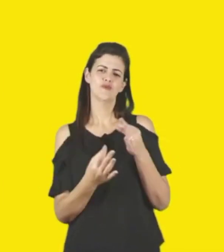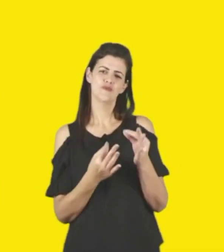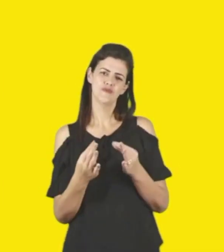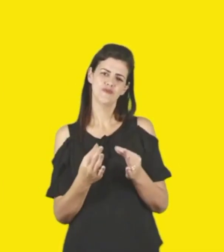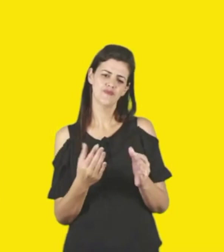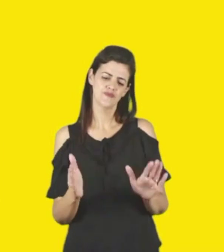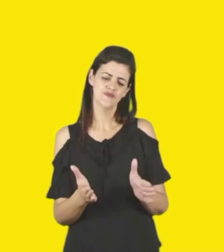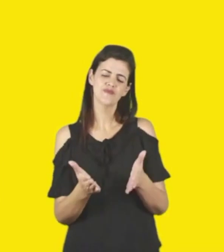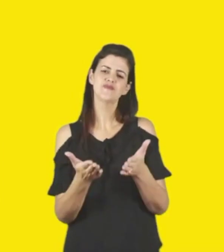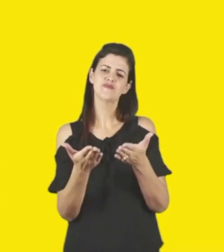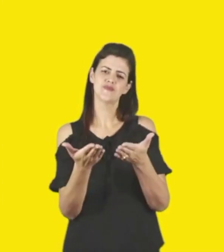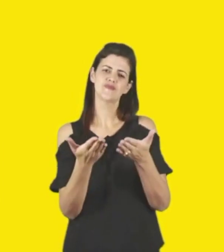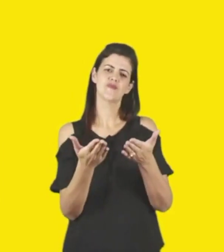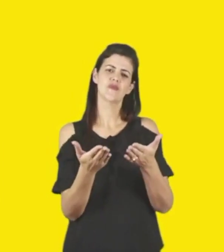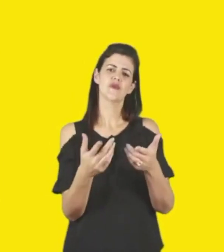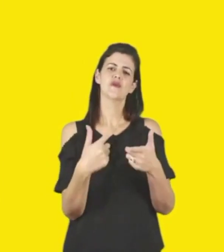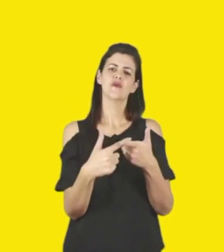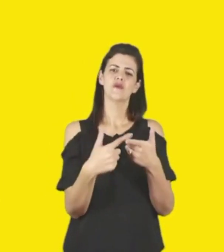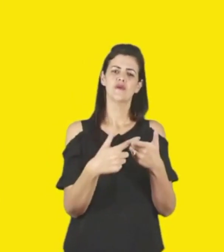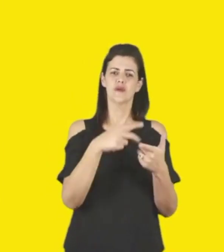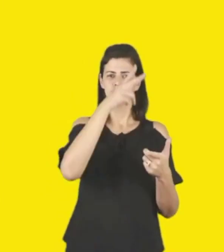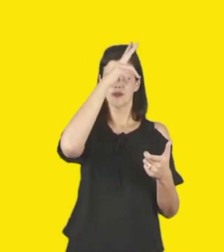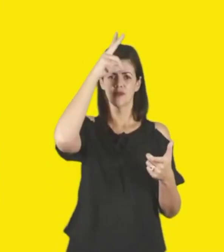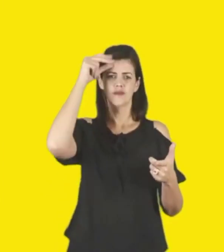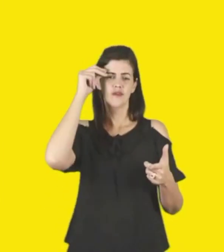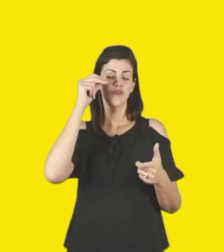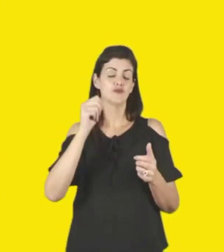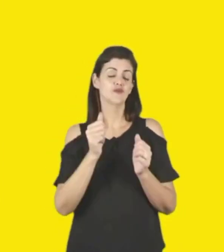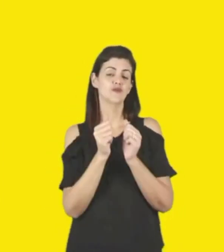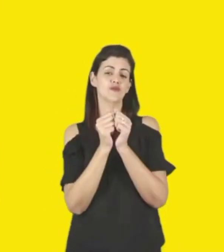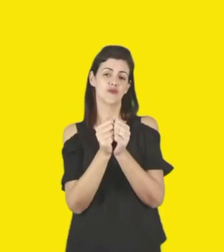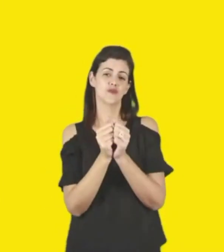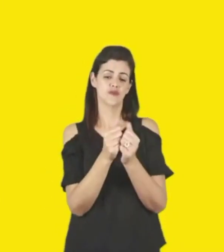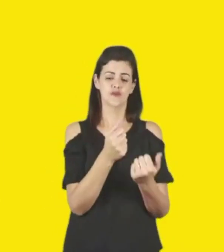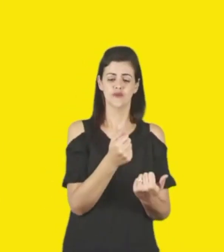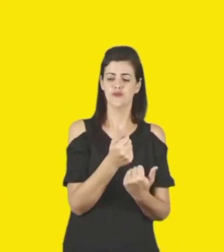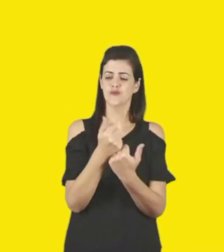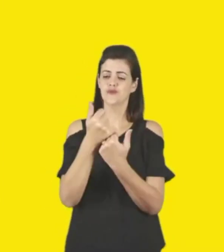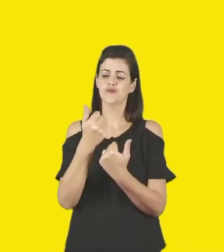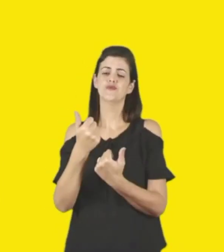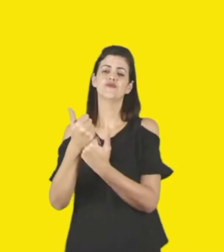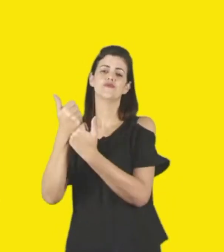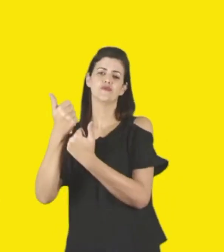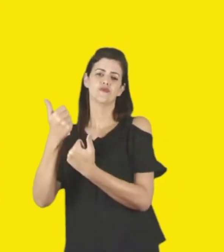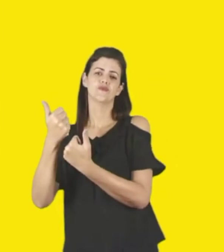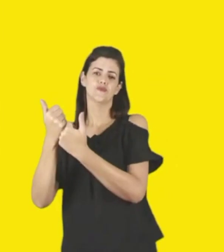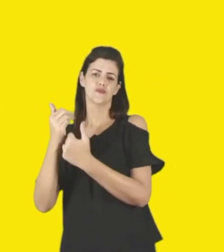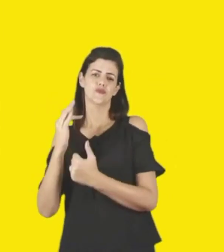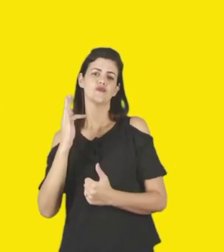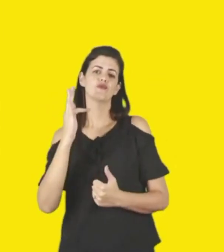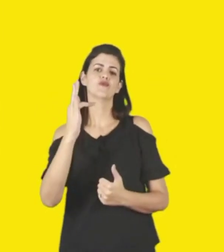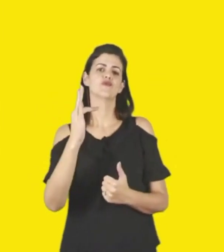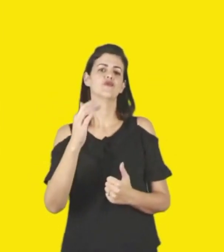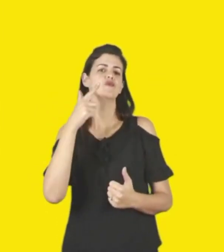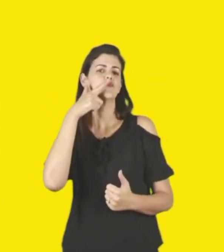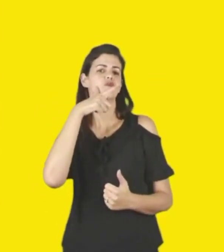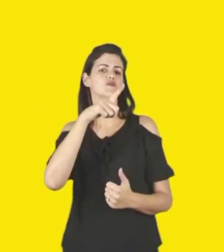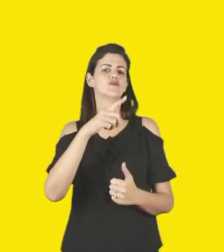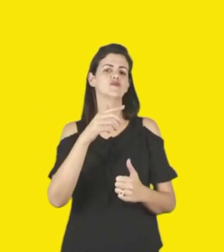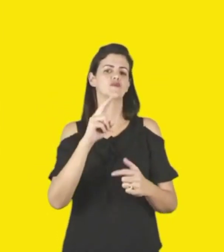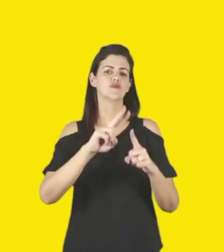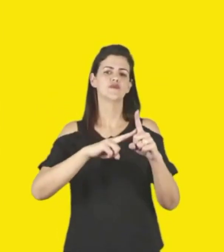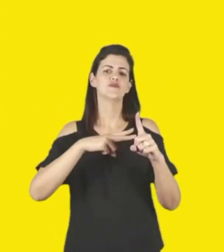meio dessas parcerias institucionais, lança as bases para que futuramente possamos multiplicar o alcance desse trabalho,